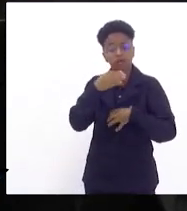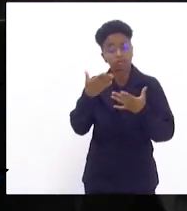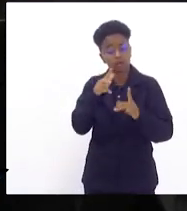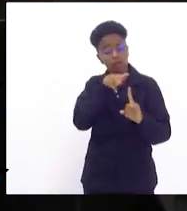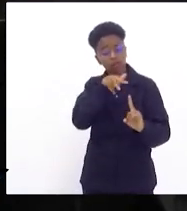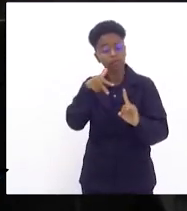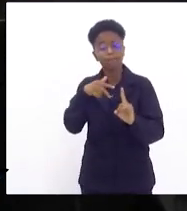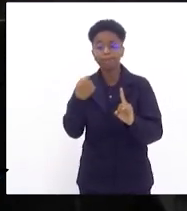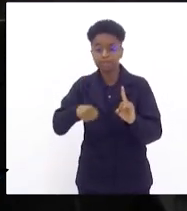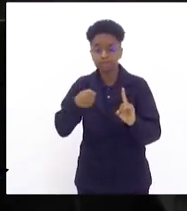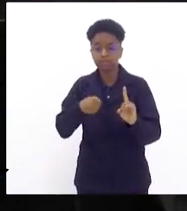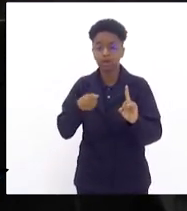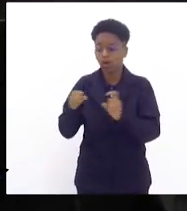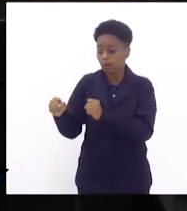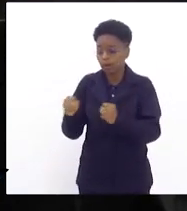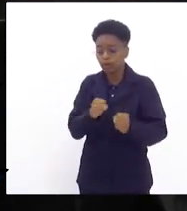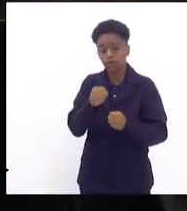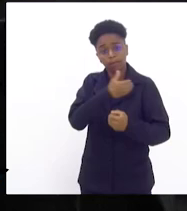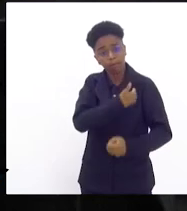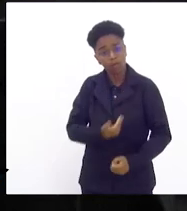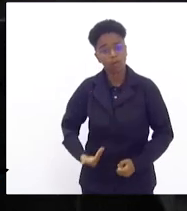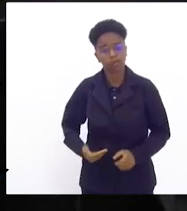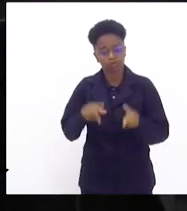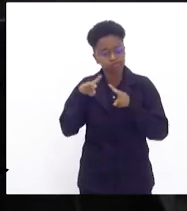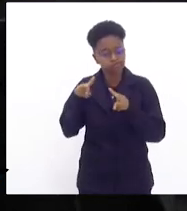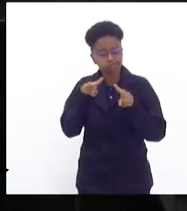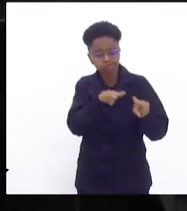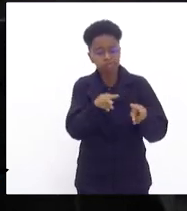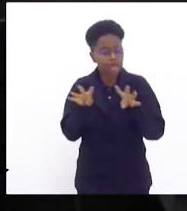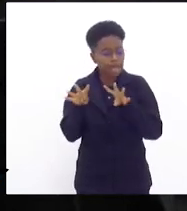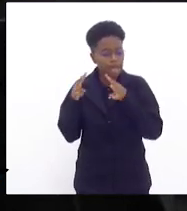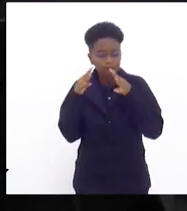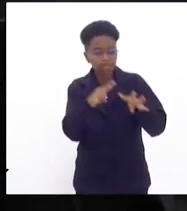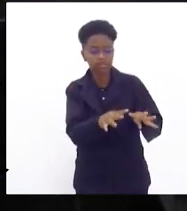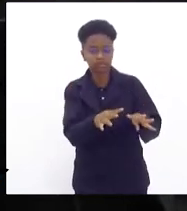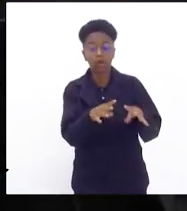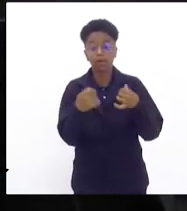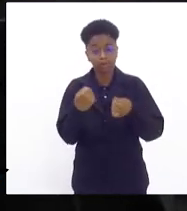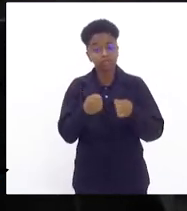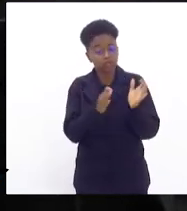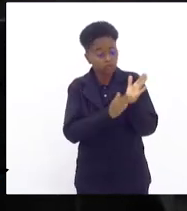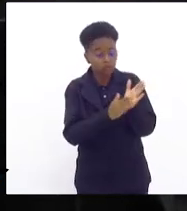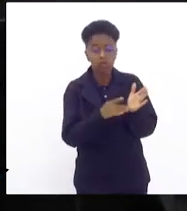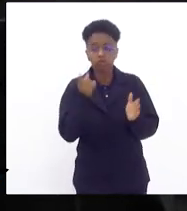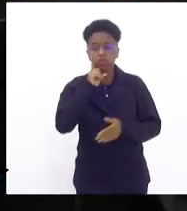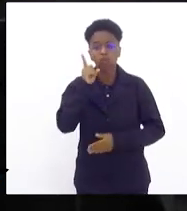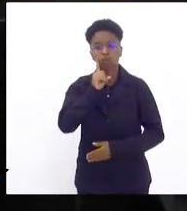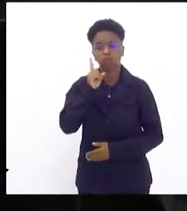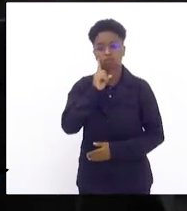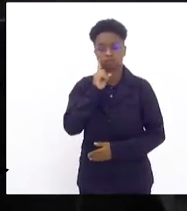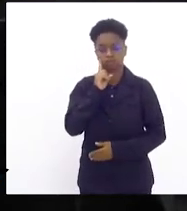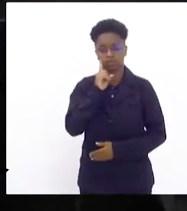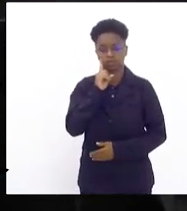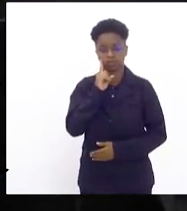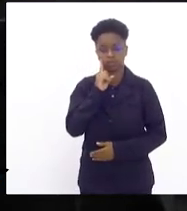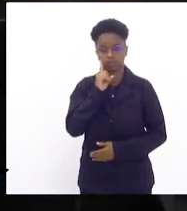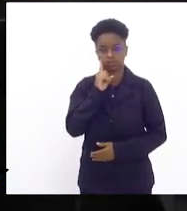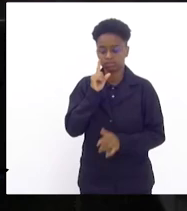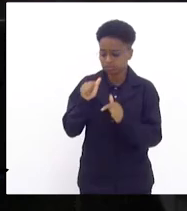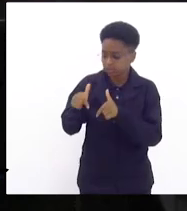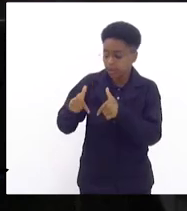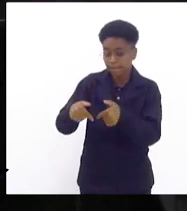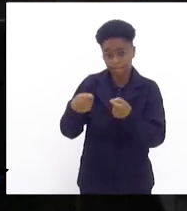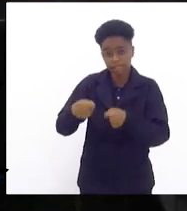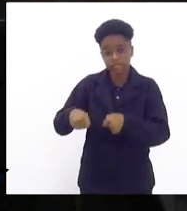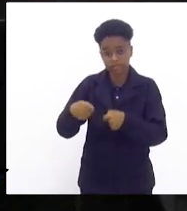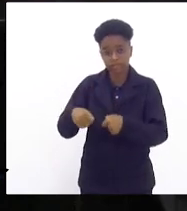poder público. O poder público precisa ser cobrado diariamente a atuar não